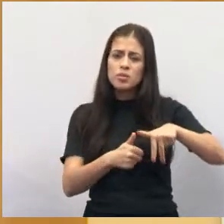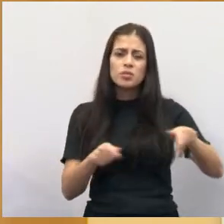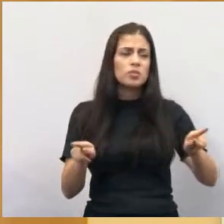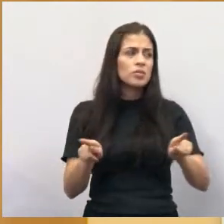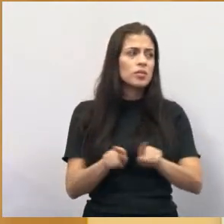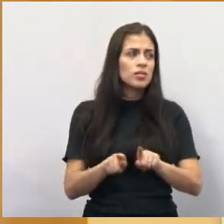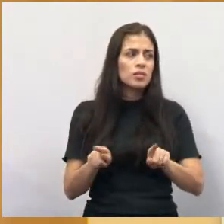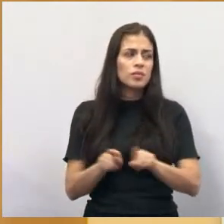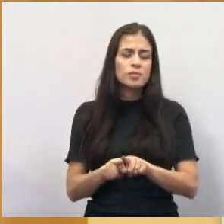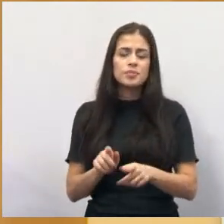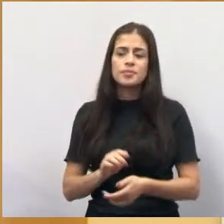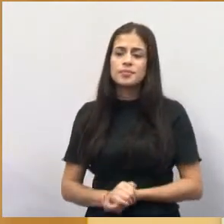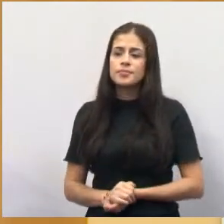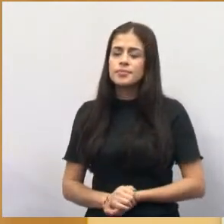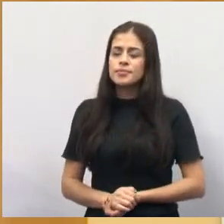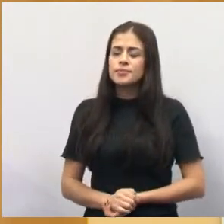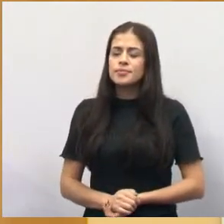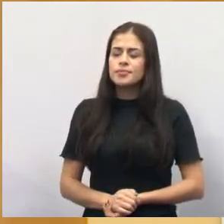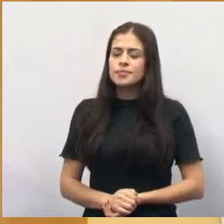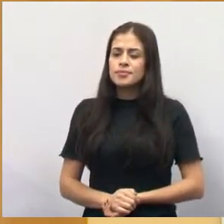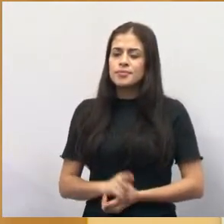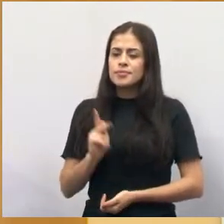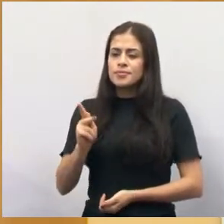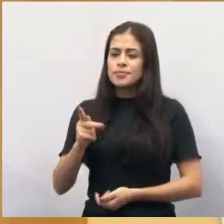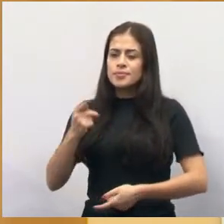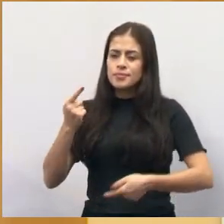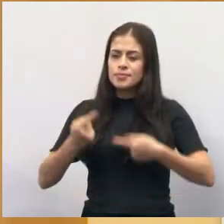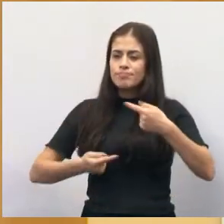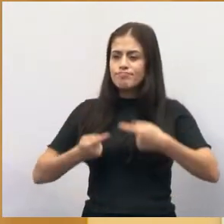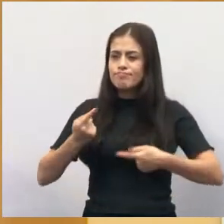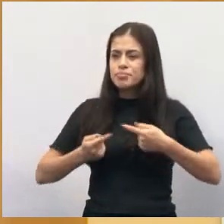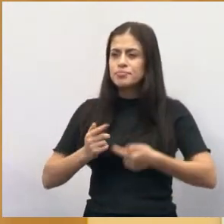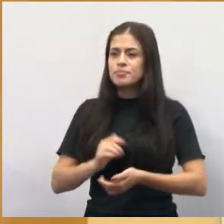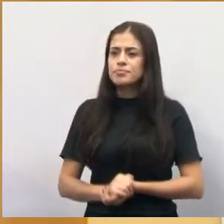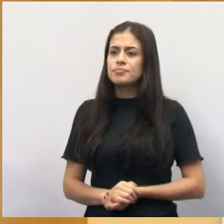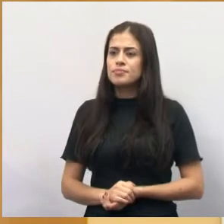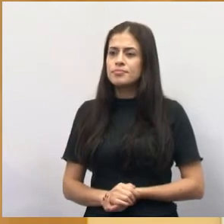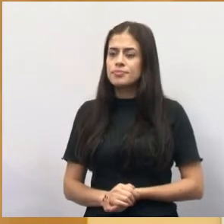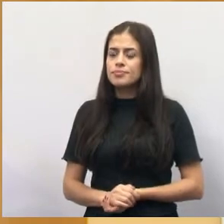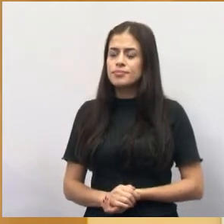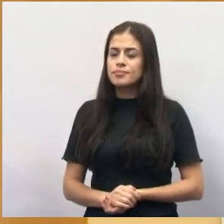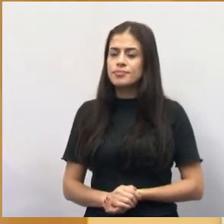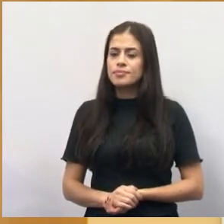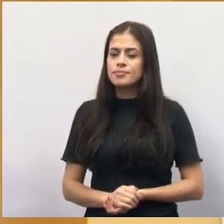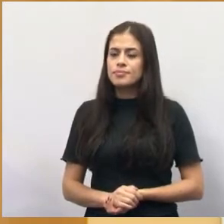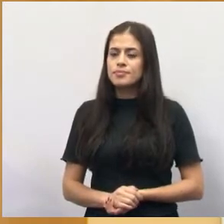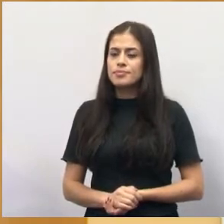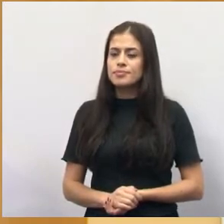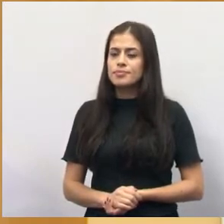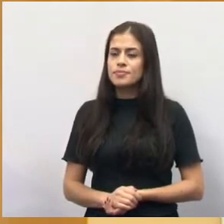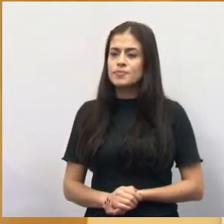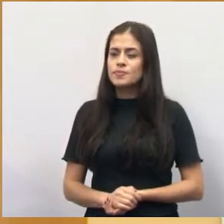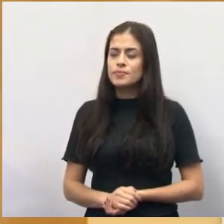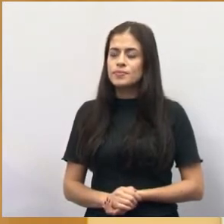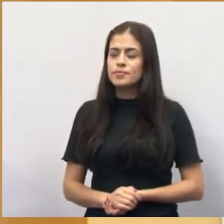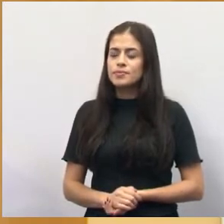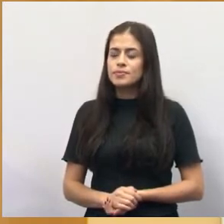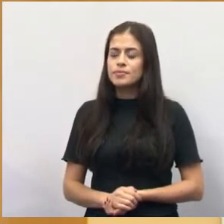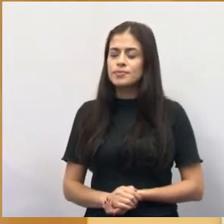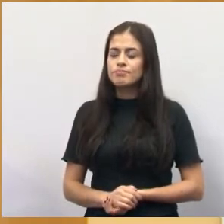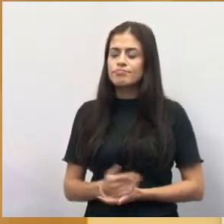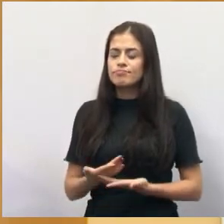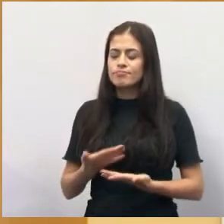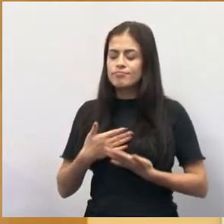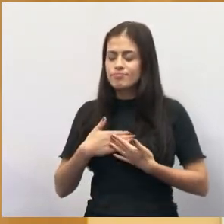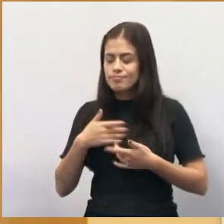Quero dizer que sempre eu vou rebater aqui, quando falar, me referir aqui ao meu